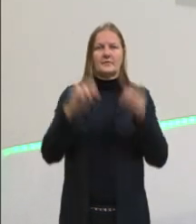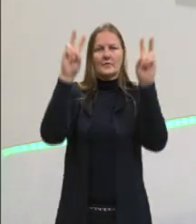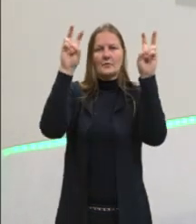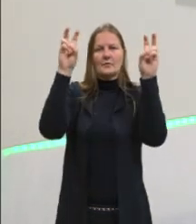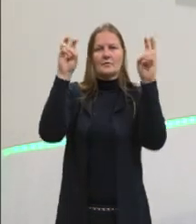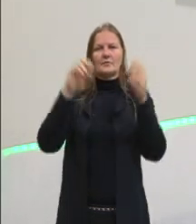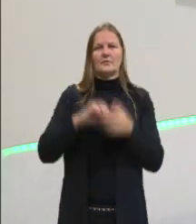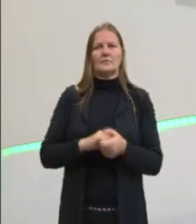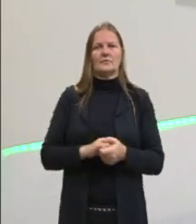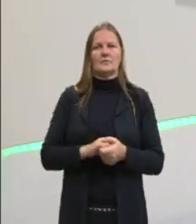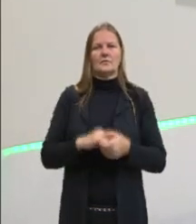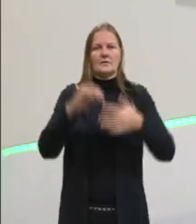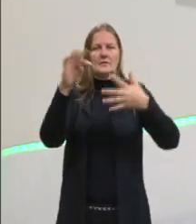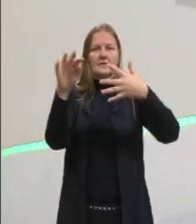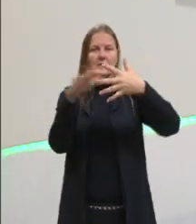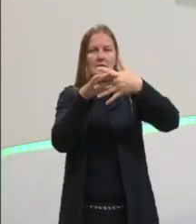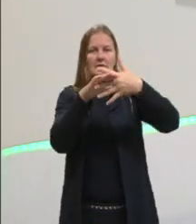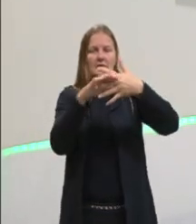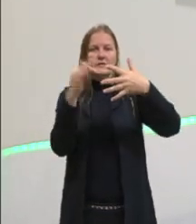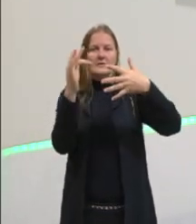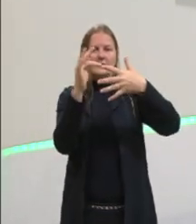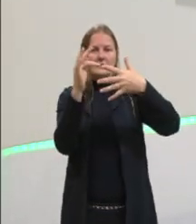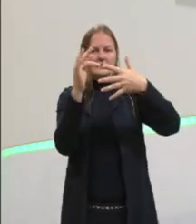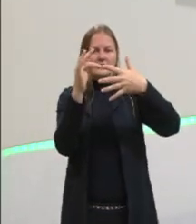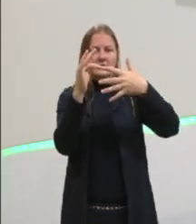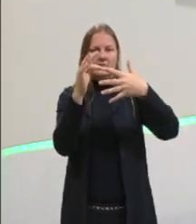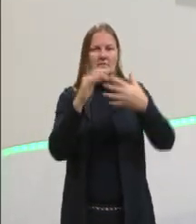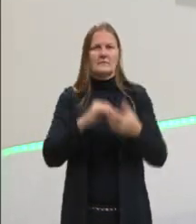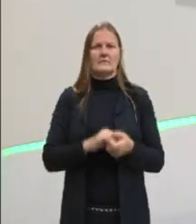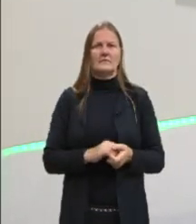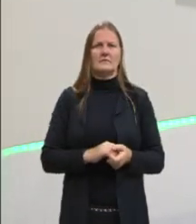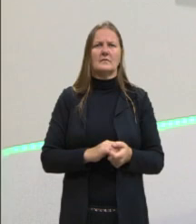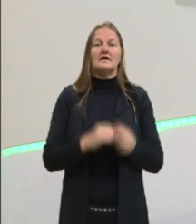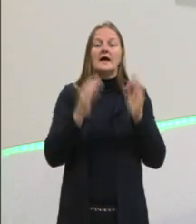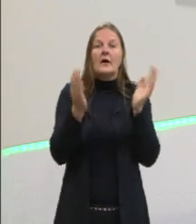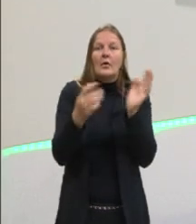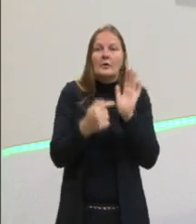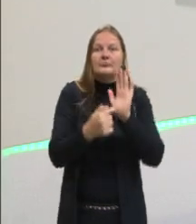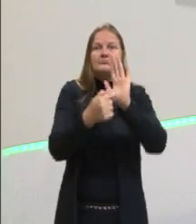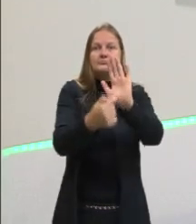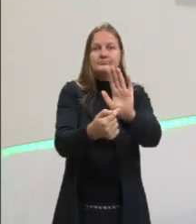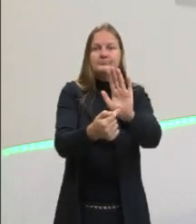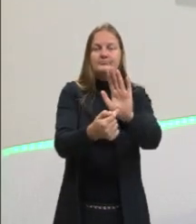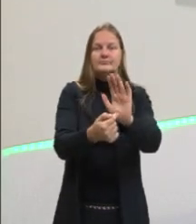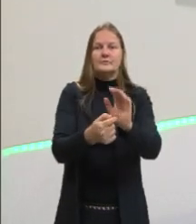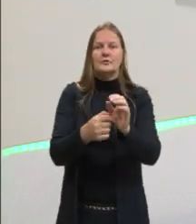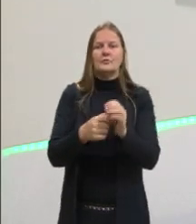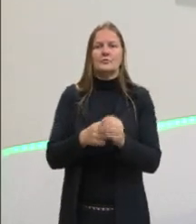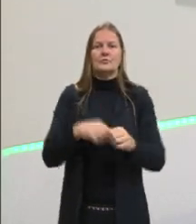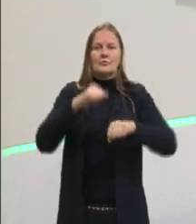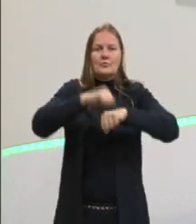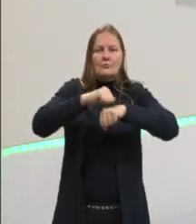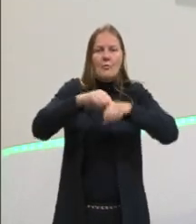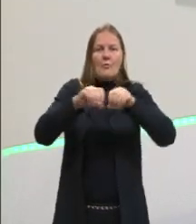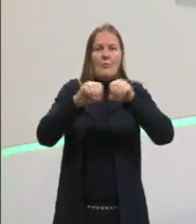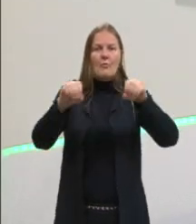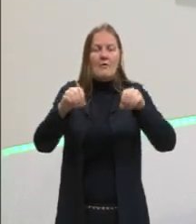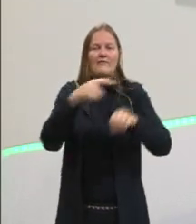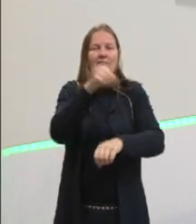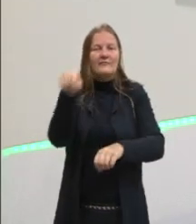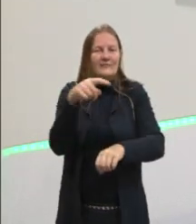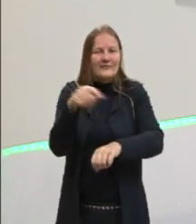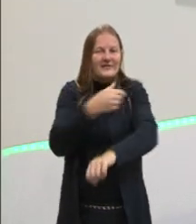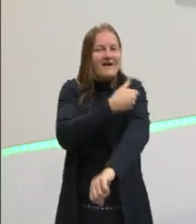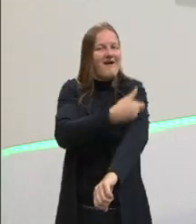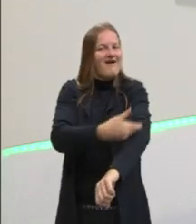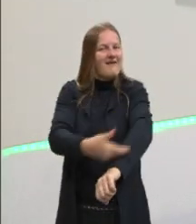subfilo vertebrata. Porque aqui sim aparece o que a gente está mais acostumado